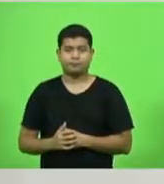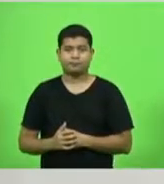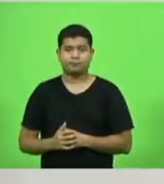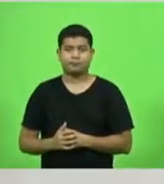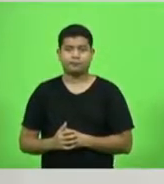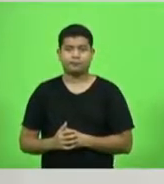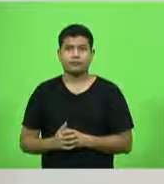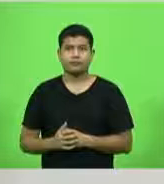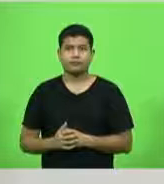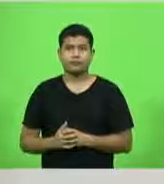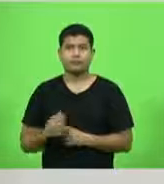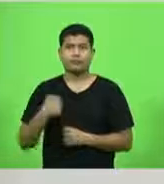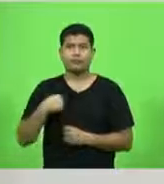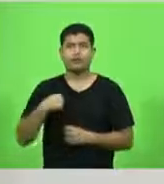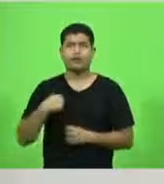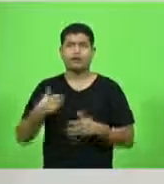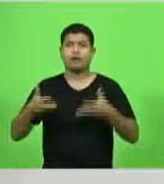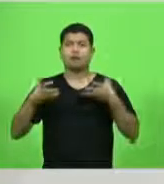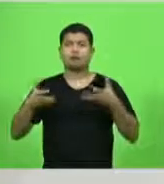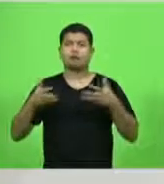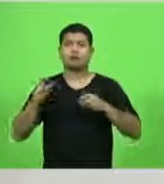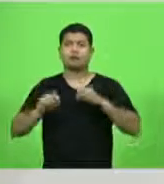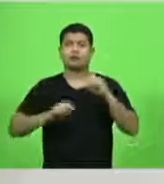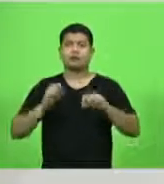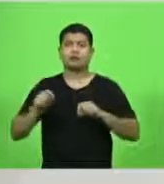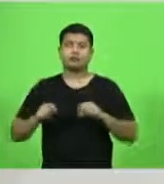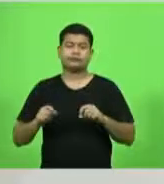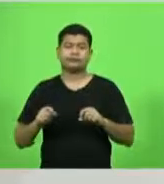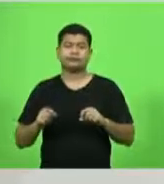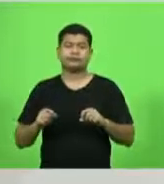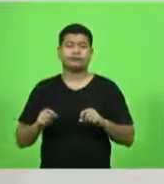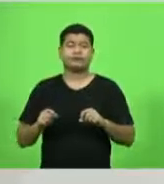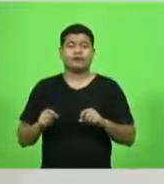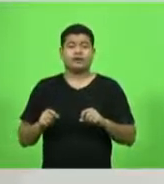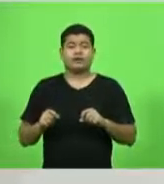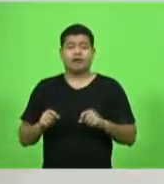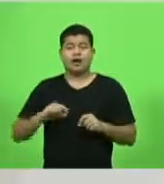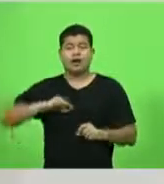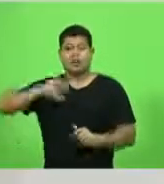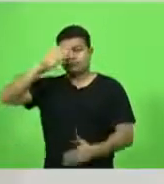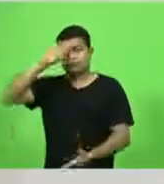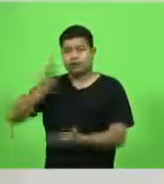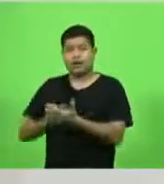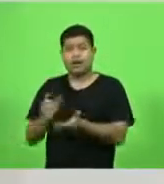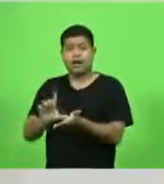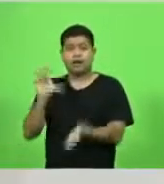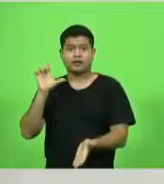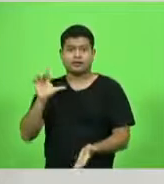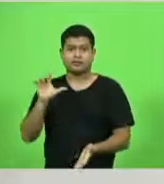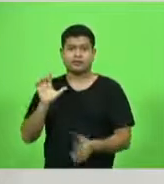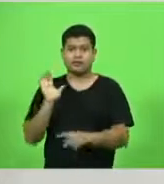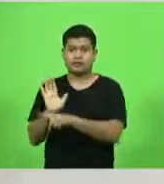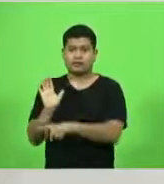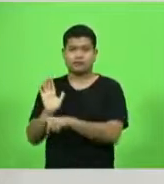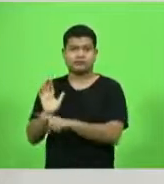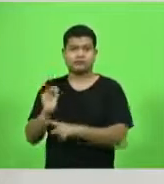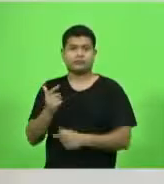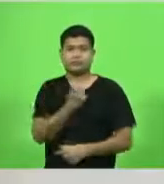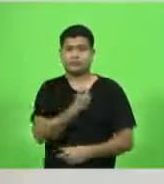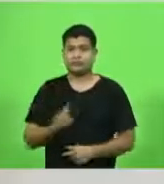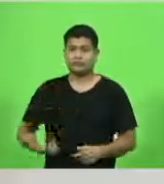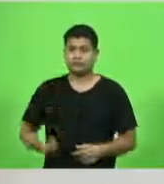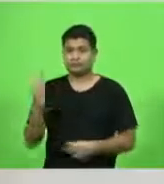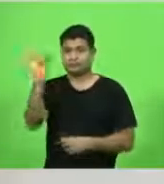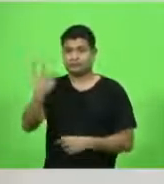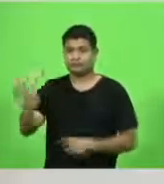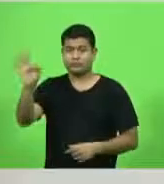Eu quero crer que antes de fazer esta contribuição ao governo federal, o Estado